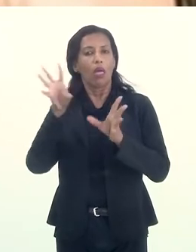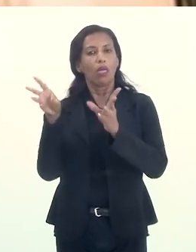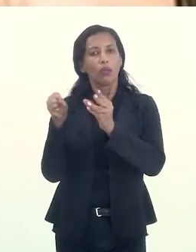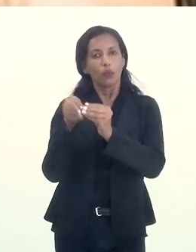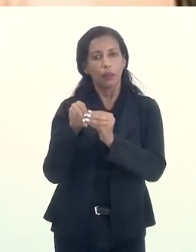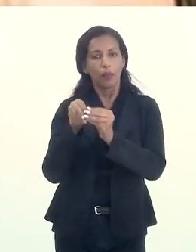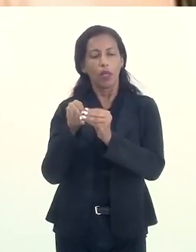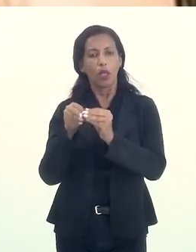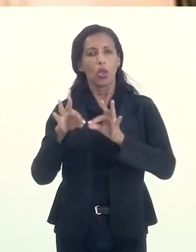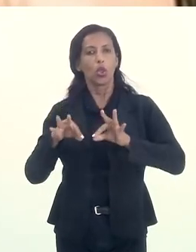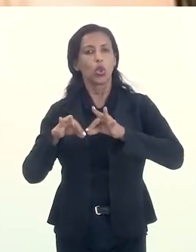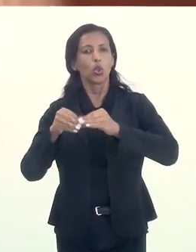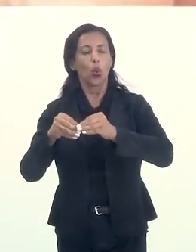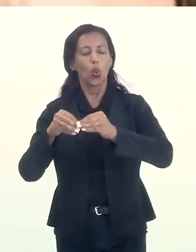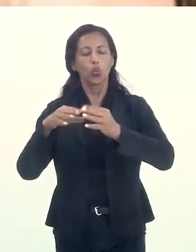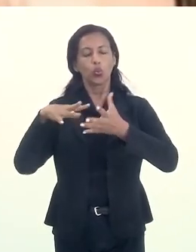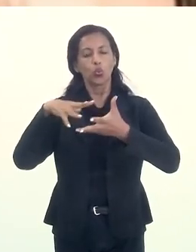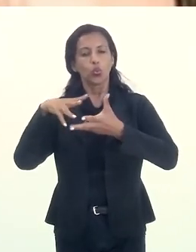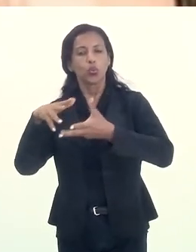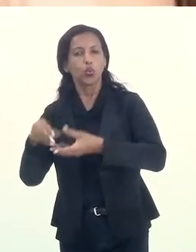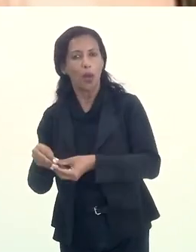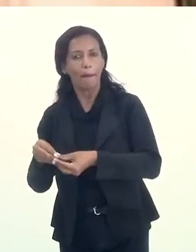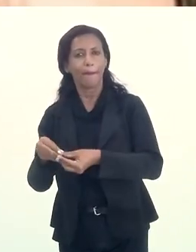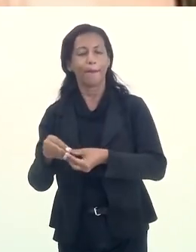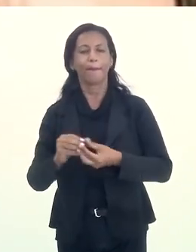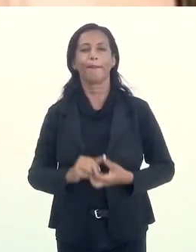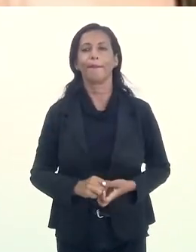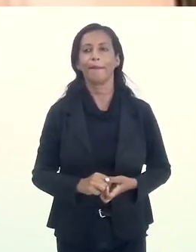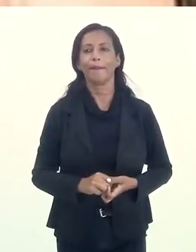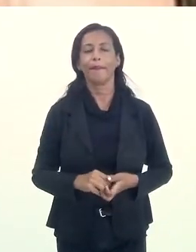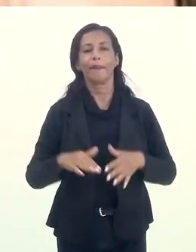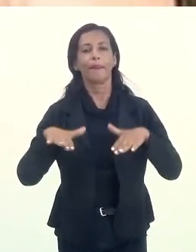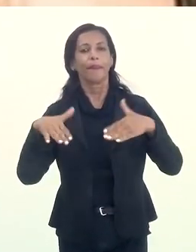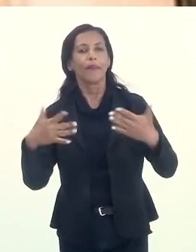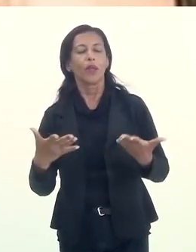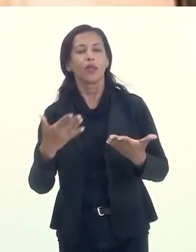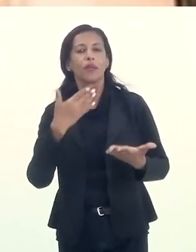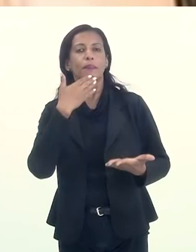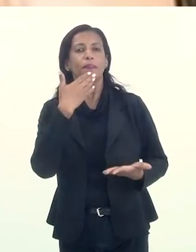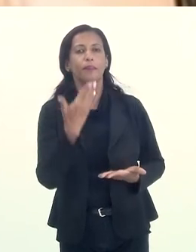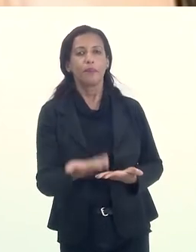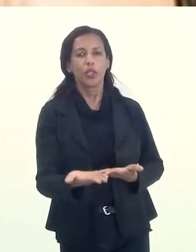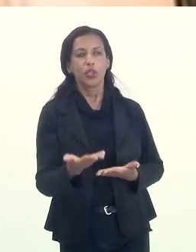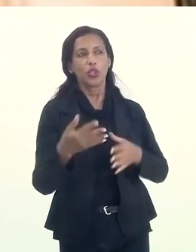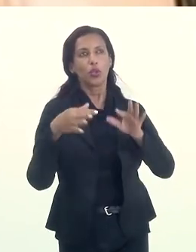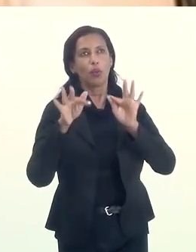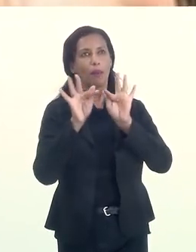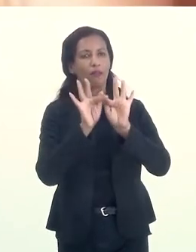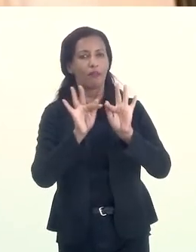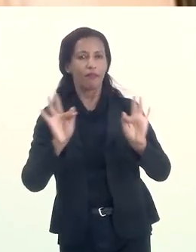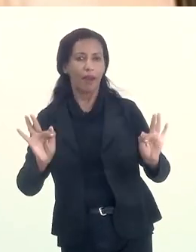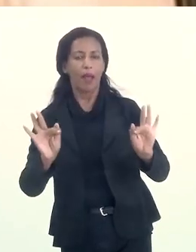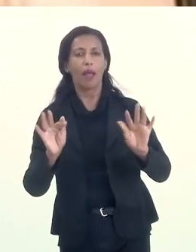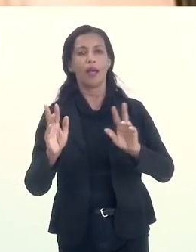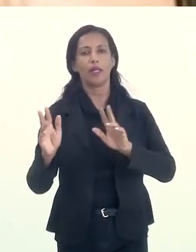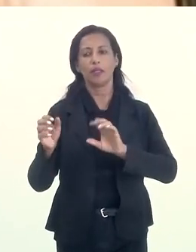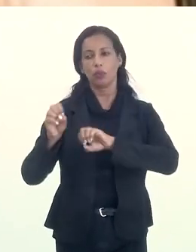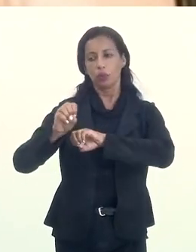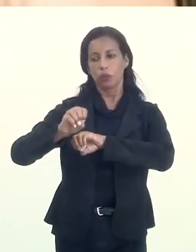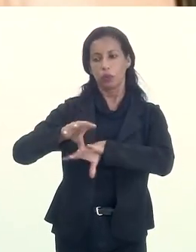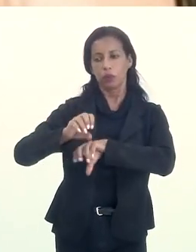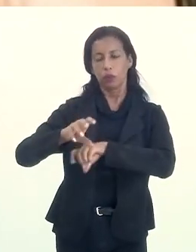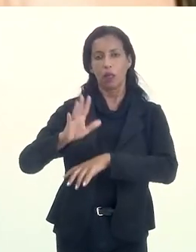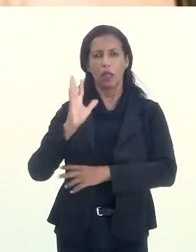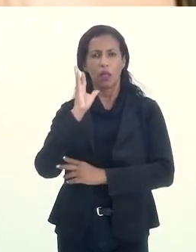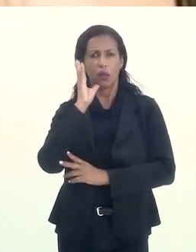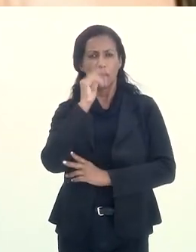resumir todo esse mundo complexo. Quando vocês me pediram uma frase sobre